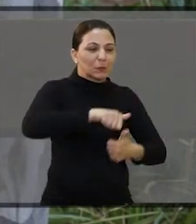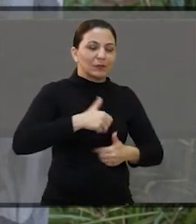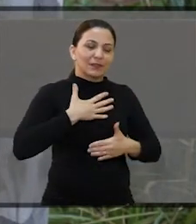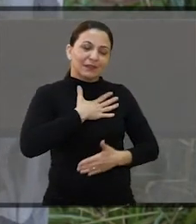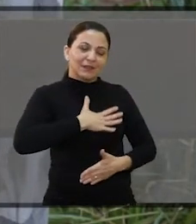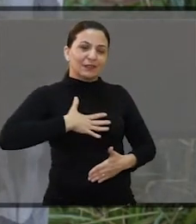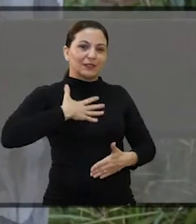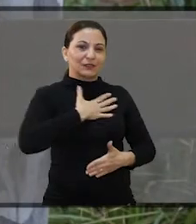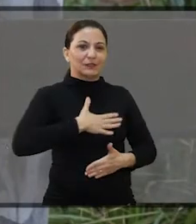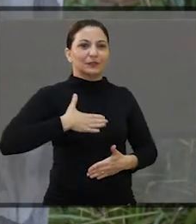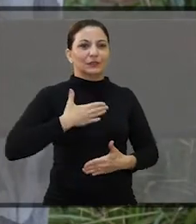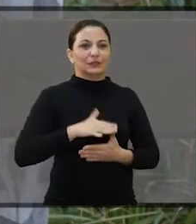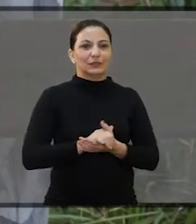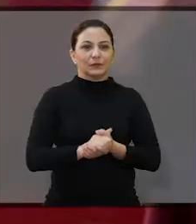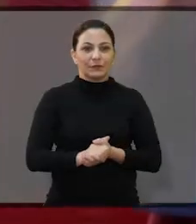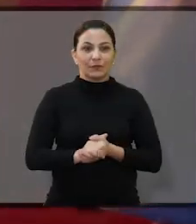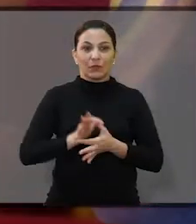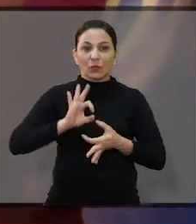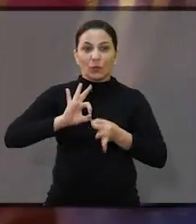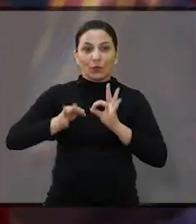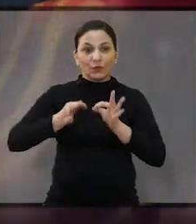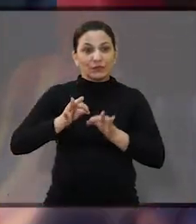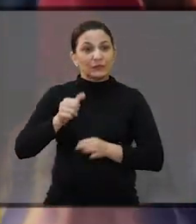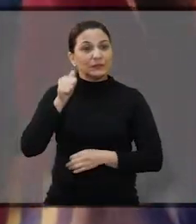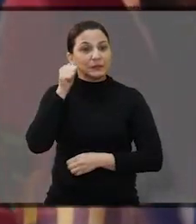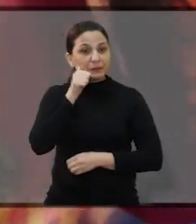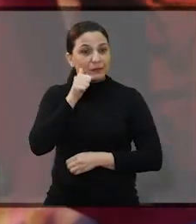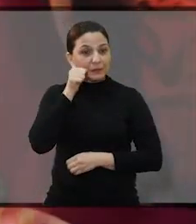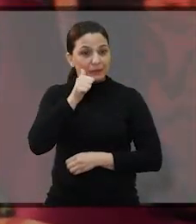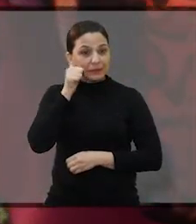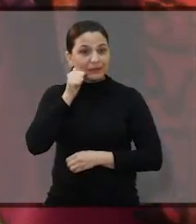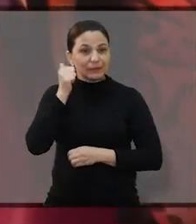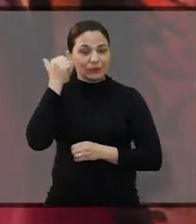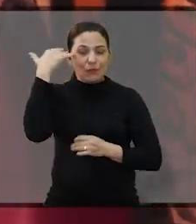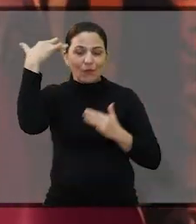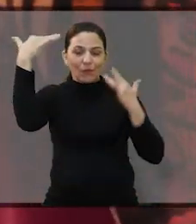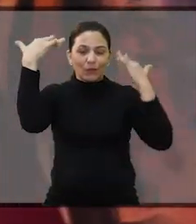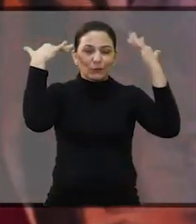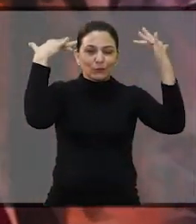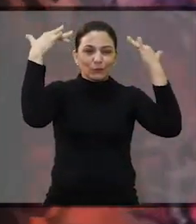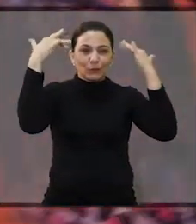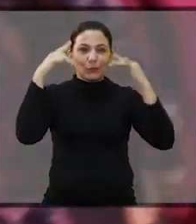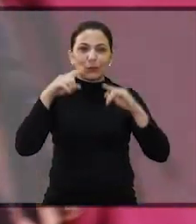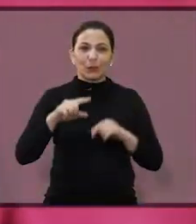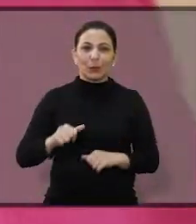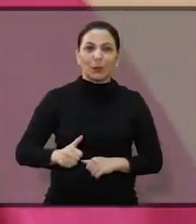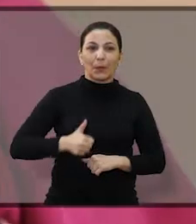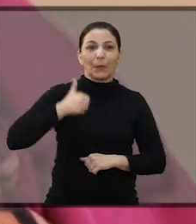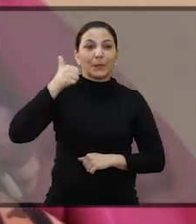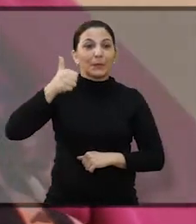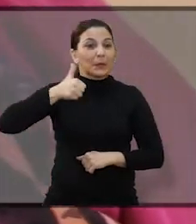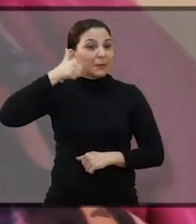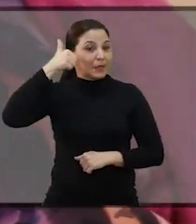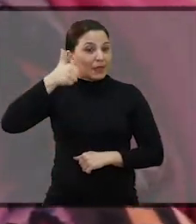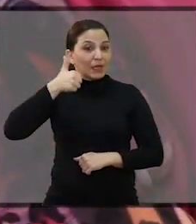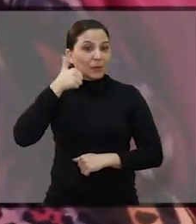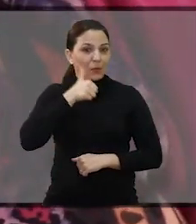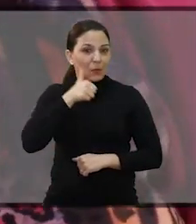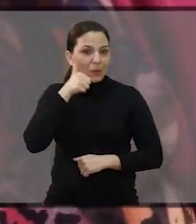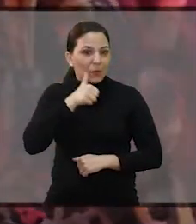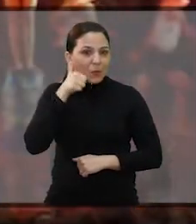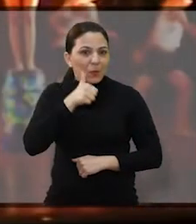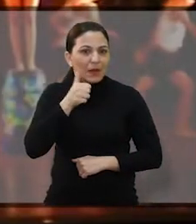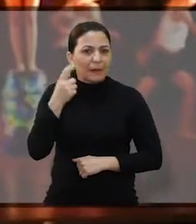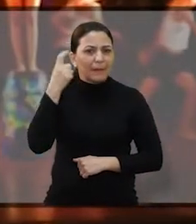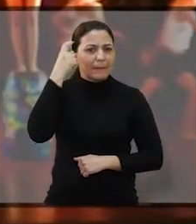gratificante para mim. Oficina das Meninas. Um sonho que é sonhado por muitos. Mas a